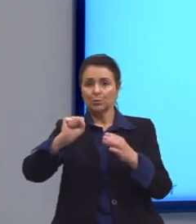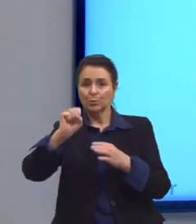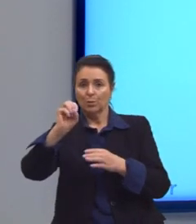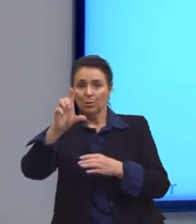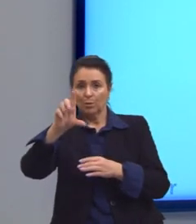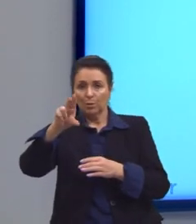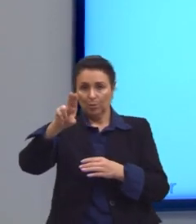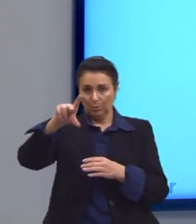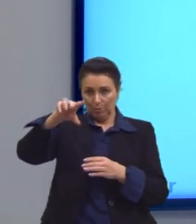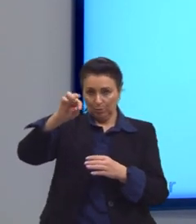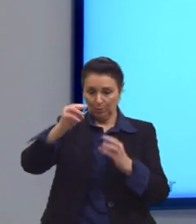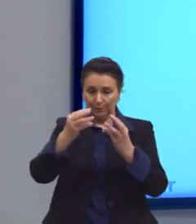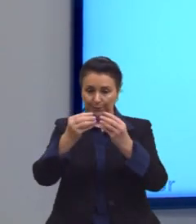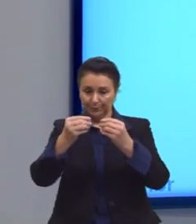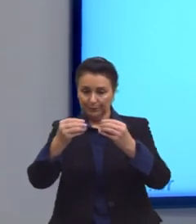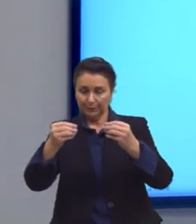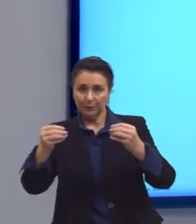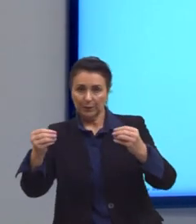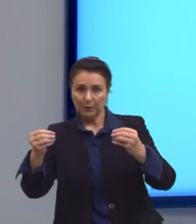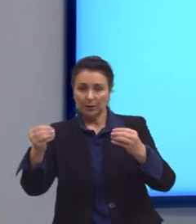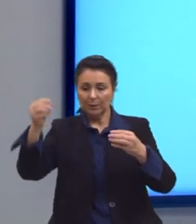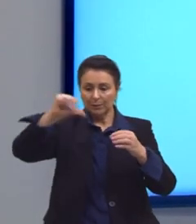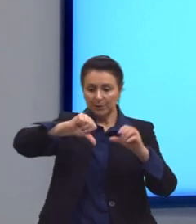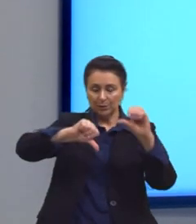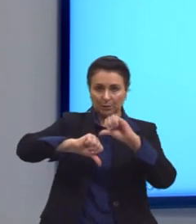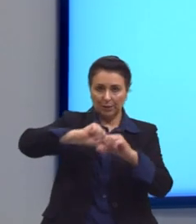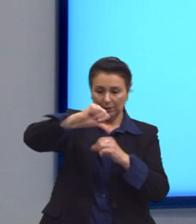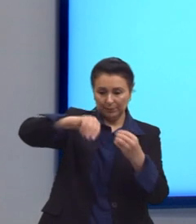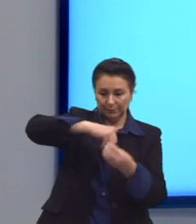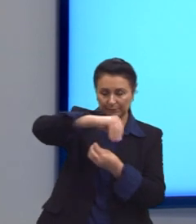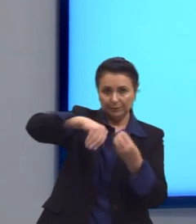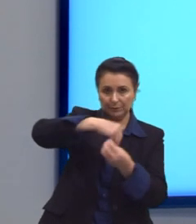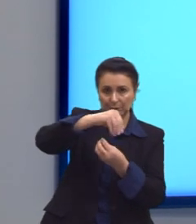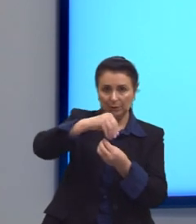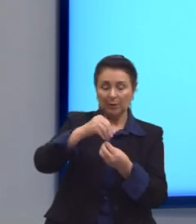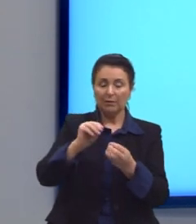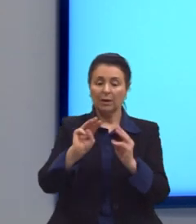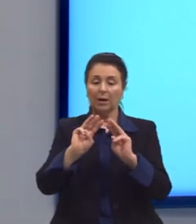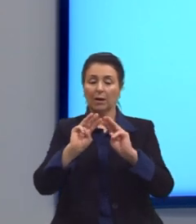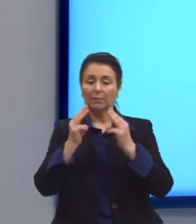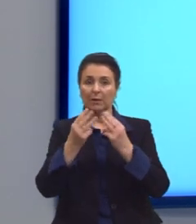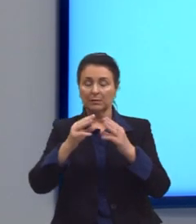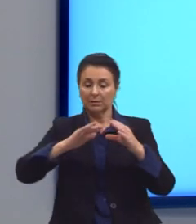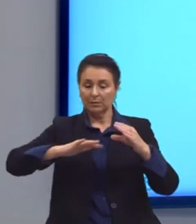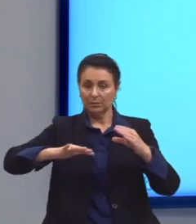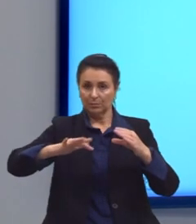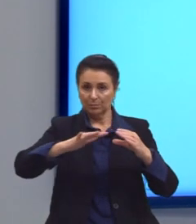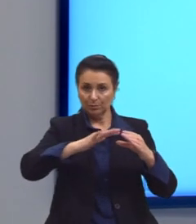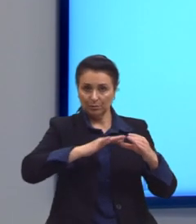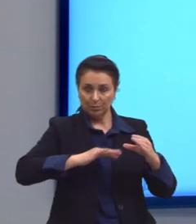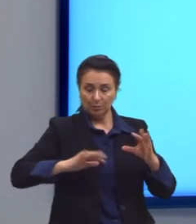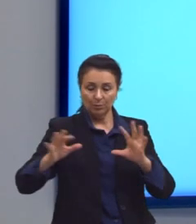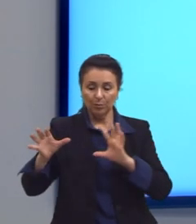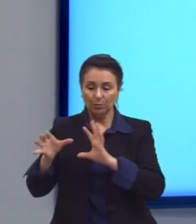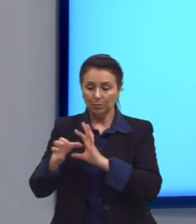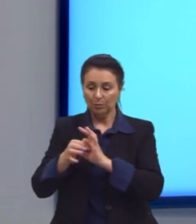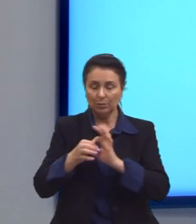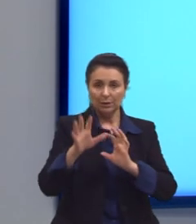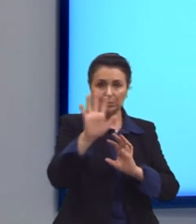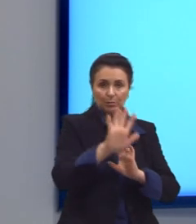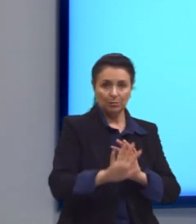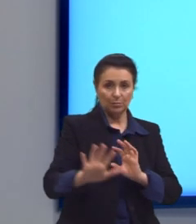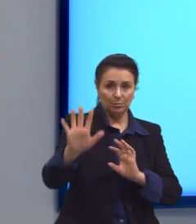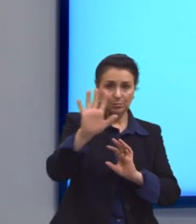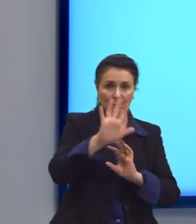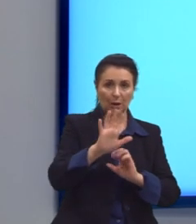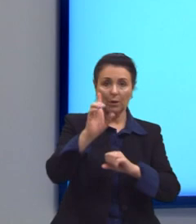importante saber que é massa do soluto? Porque quando eu estiver falando de massa da solução, peso da solução, estou em um contexto geral, é